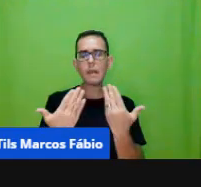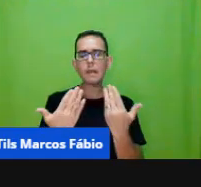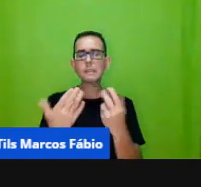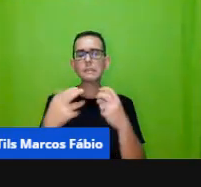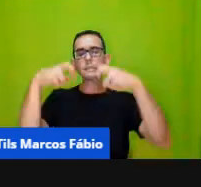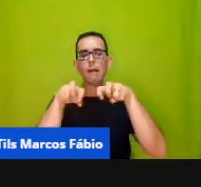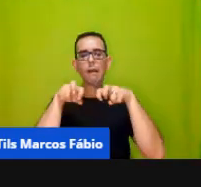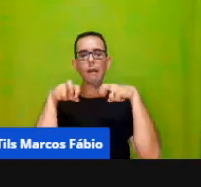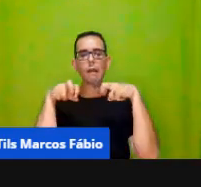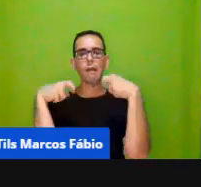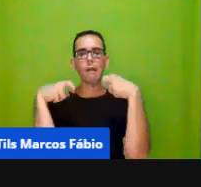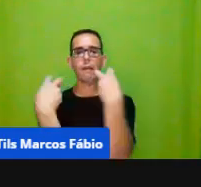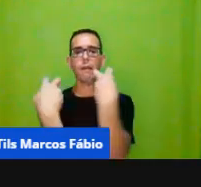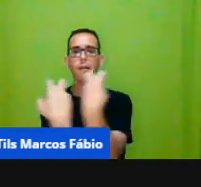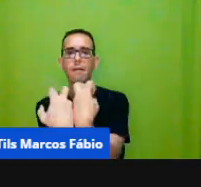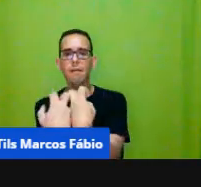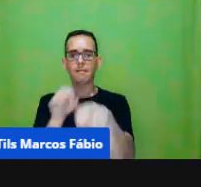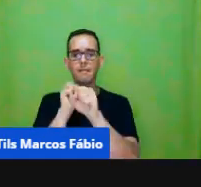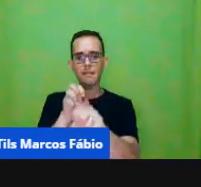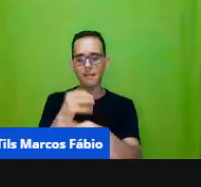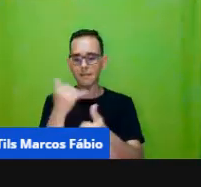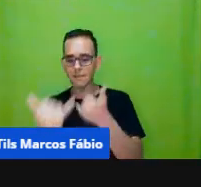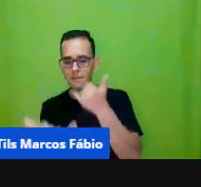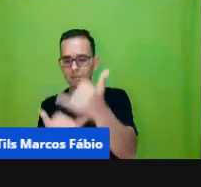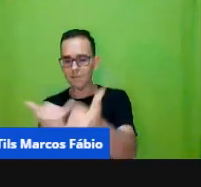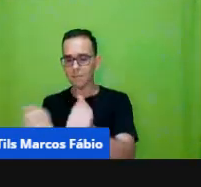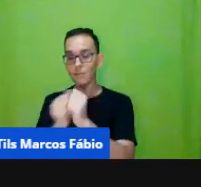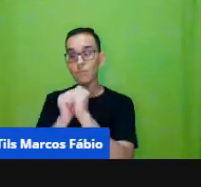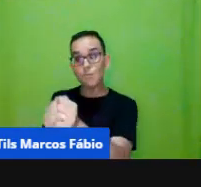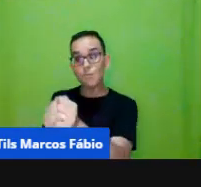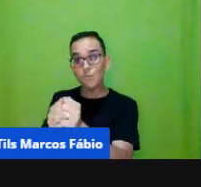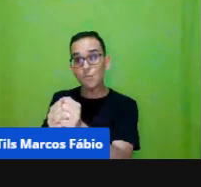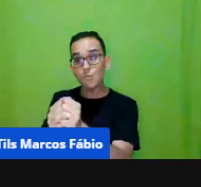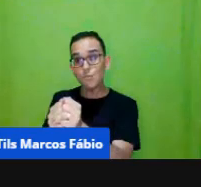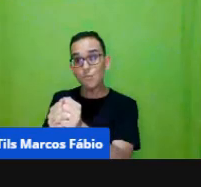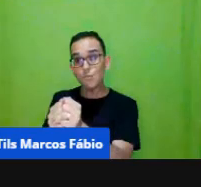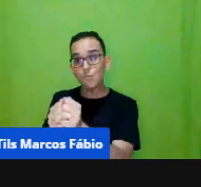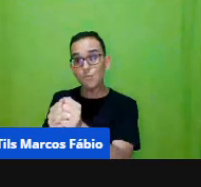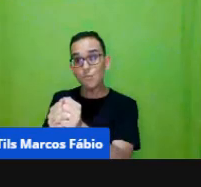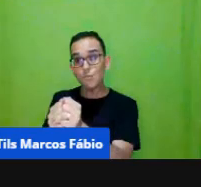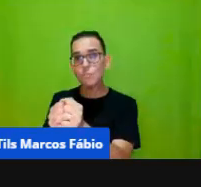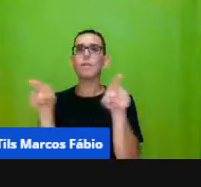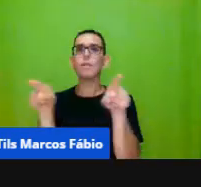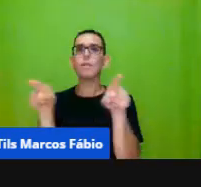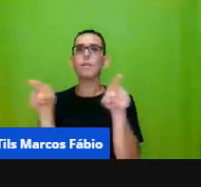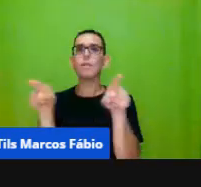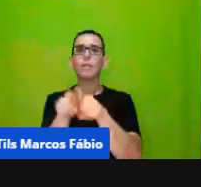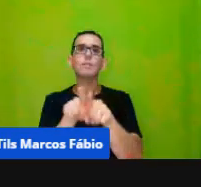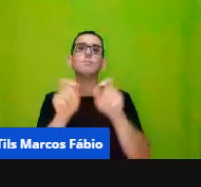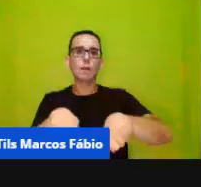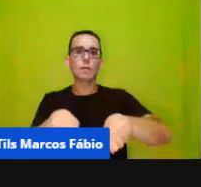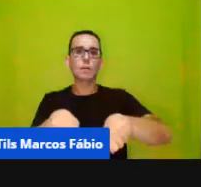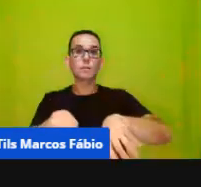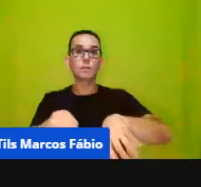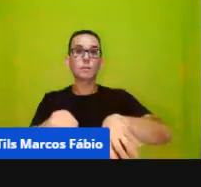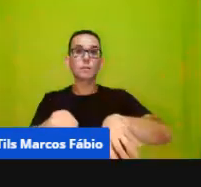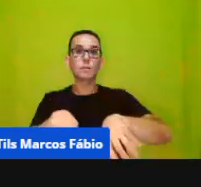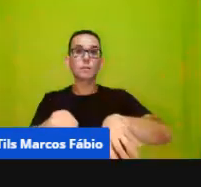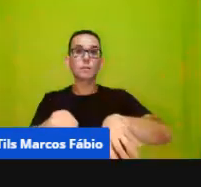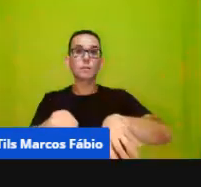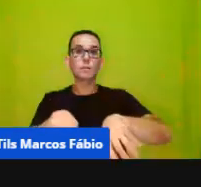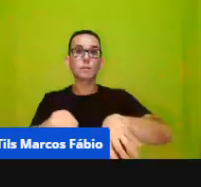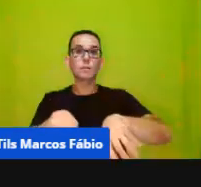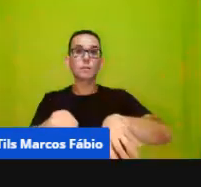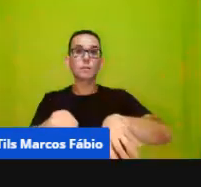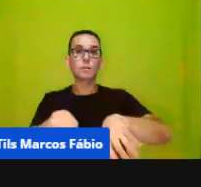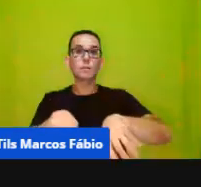ensinar e jogar junto com eles pode ser também o importante é que se o jogo ele está ali só para a criança manipular só